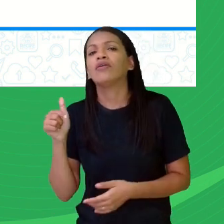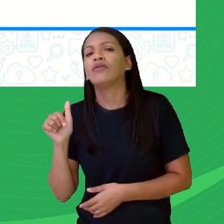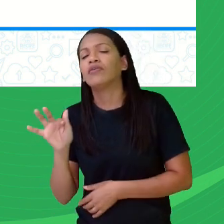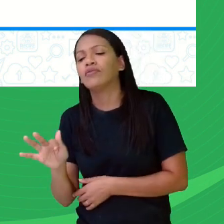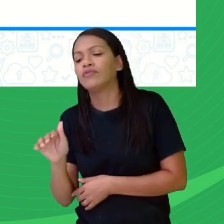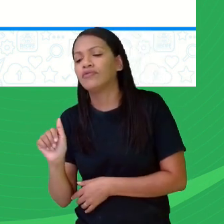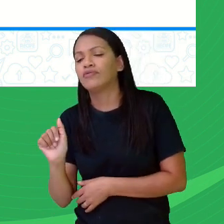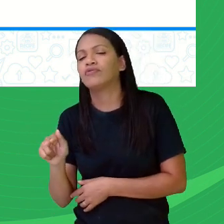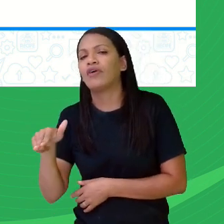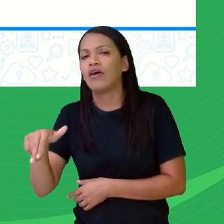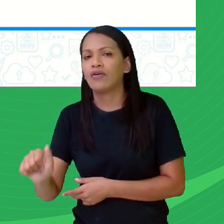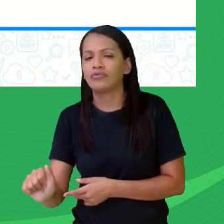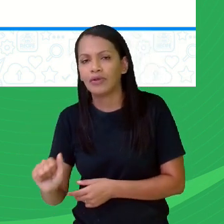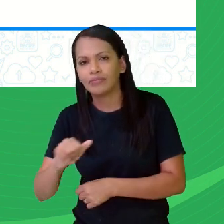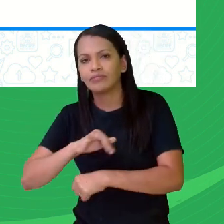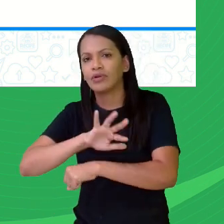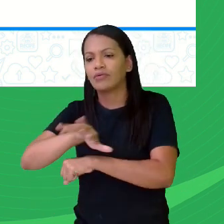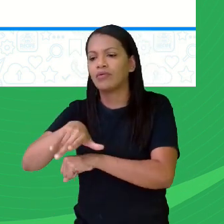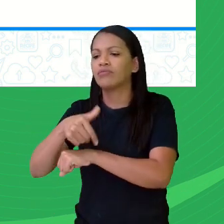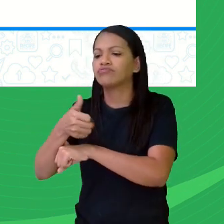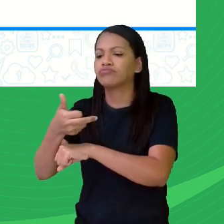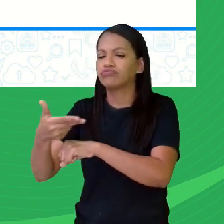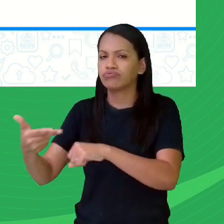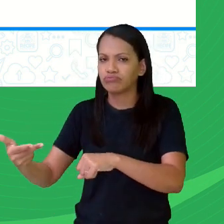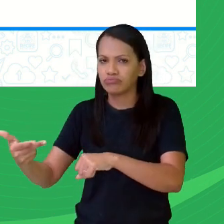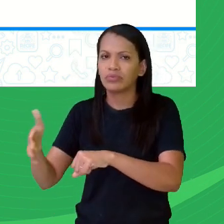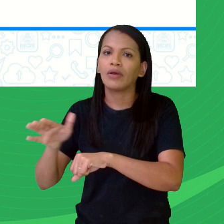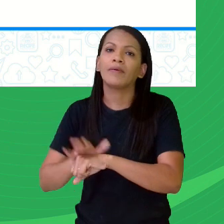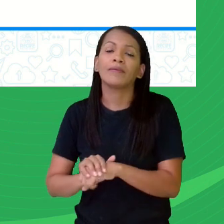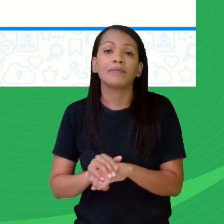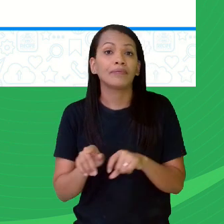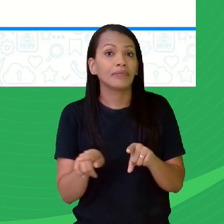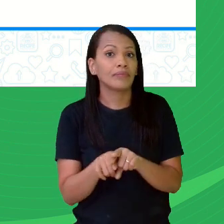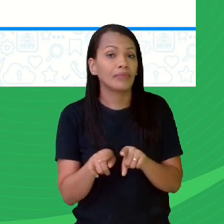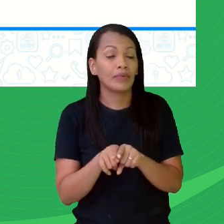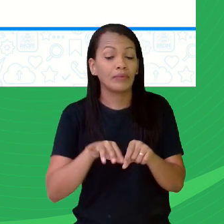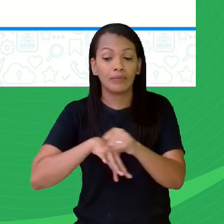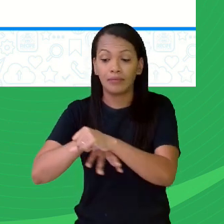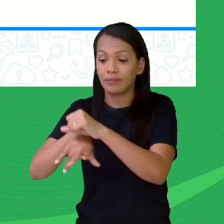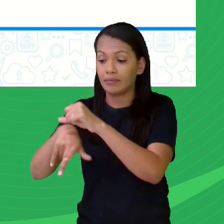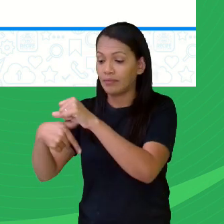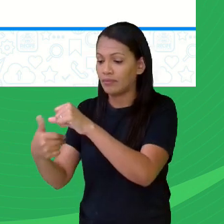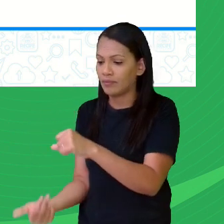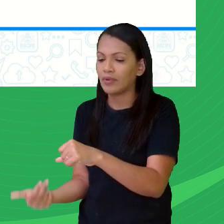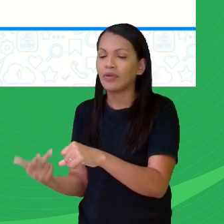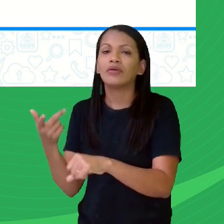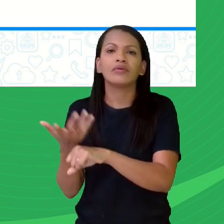de um país, a fauna e a flora de uma determinada região do país.